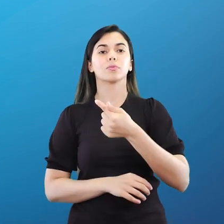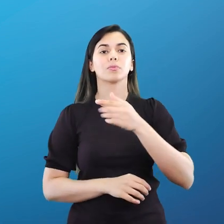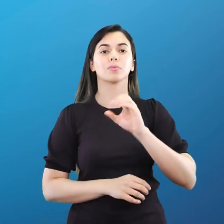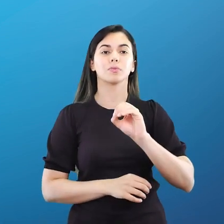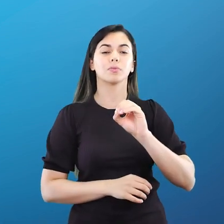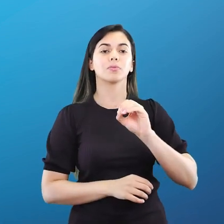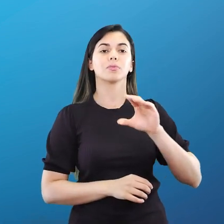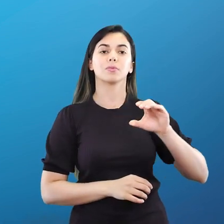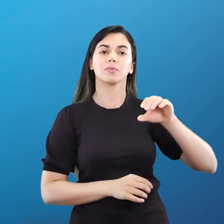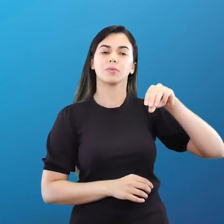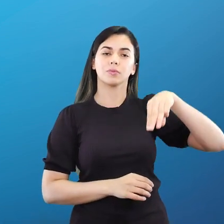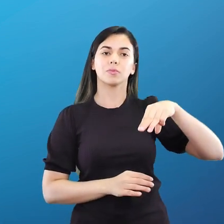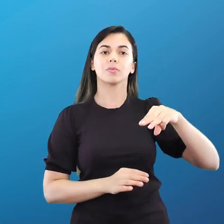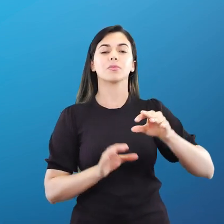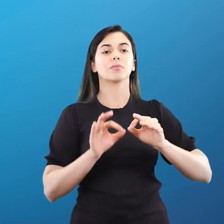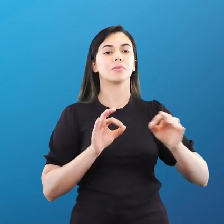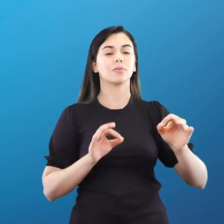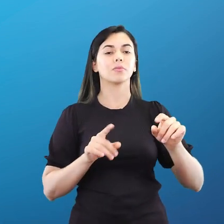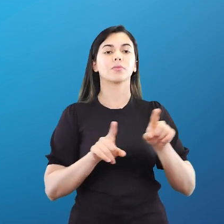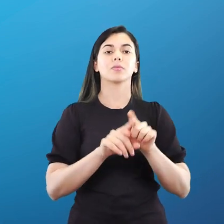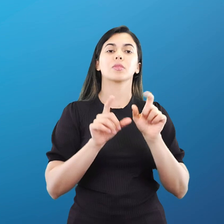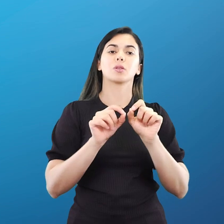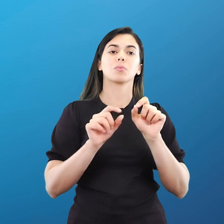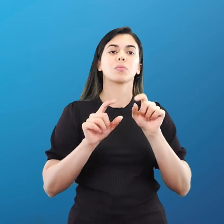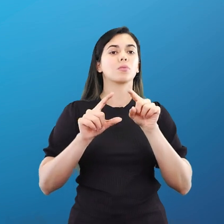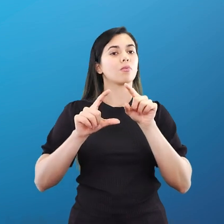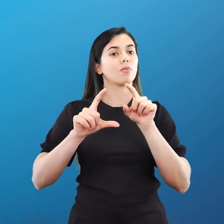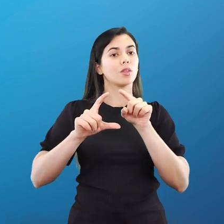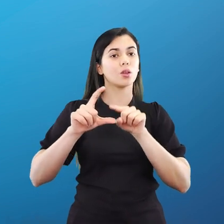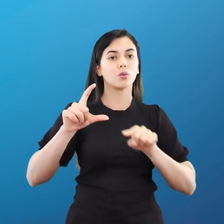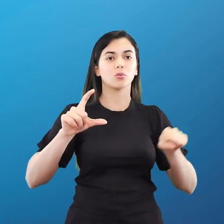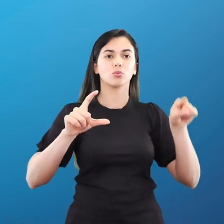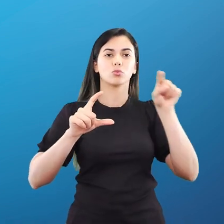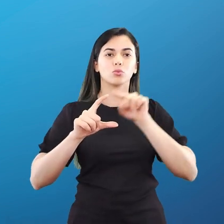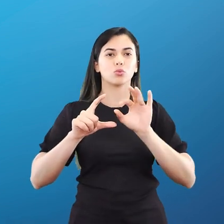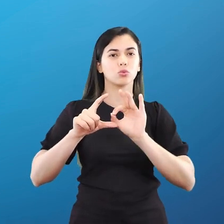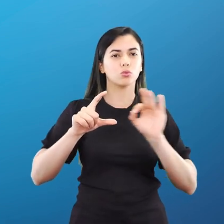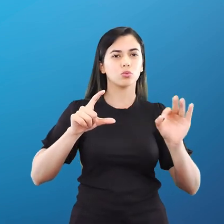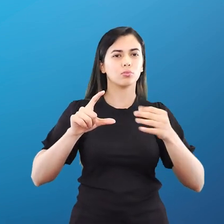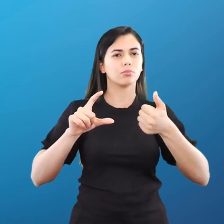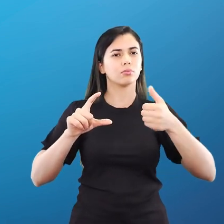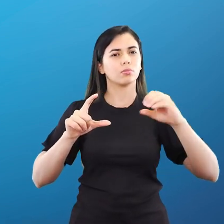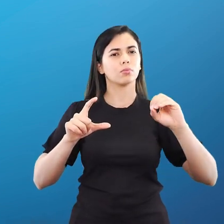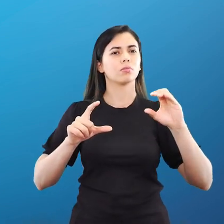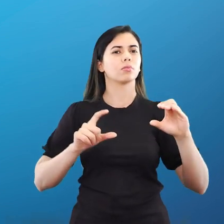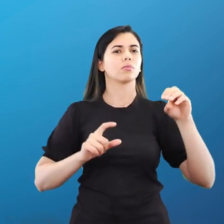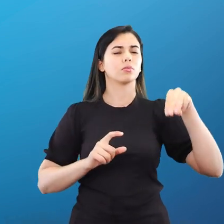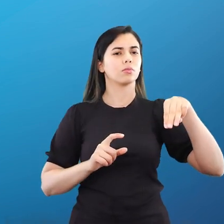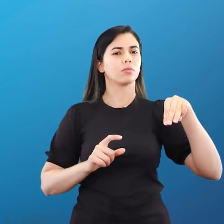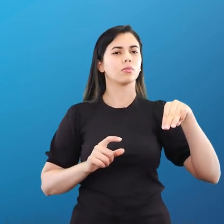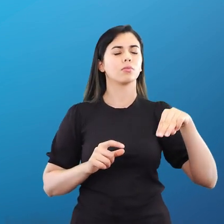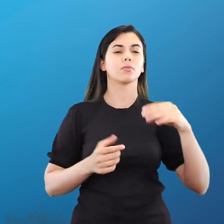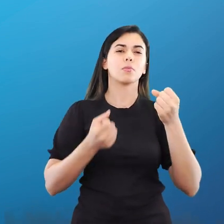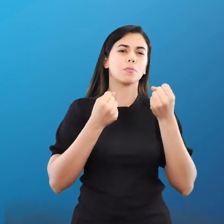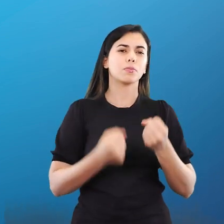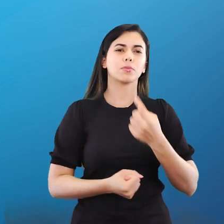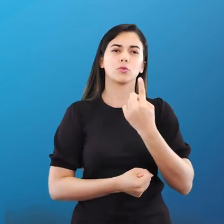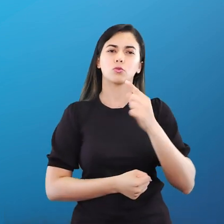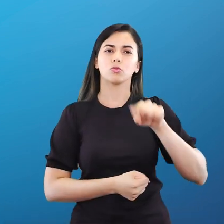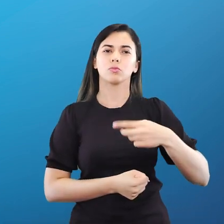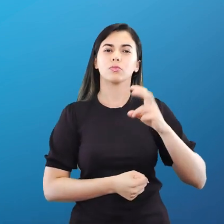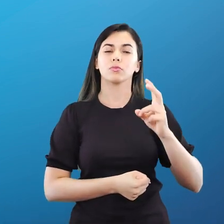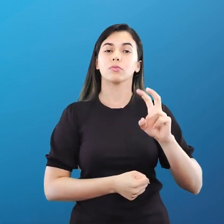de comprimento, digamos assim, tem um diâmetro aí máximo de 10 centímetros, pesa 1,5